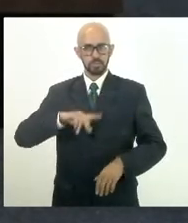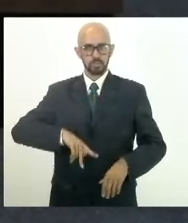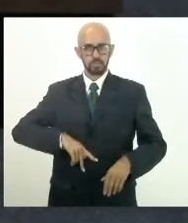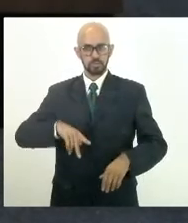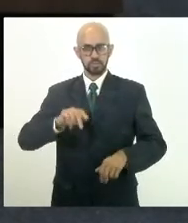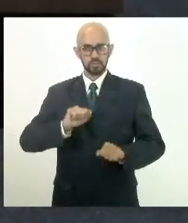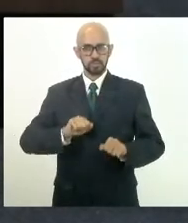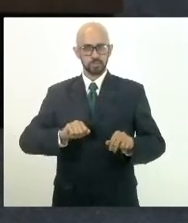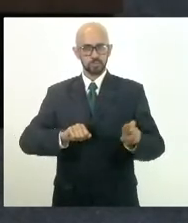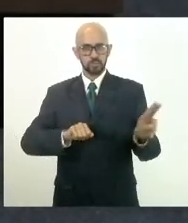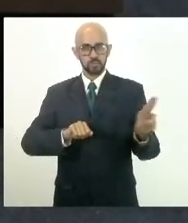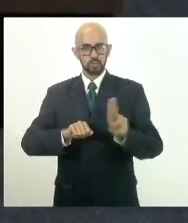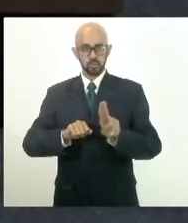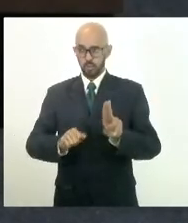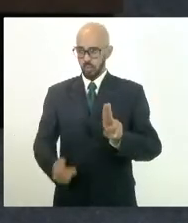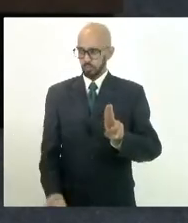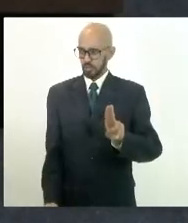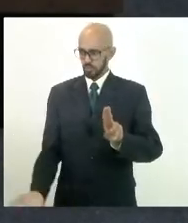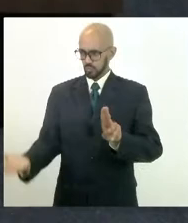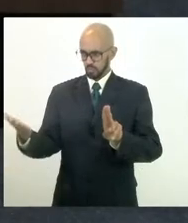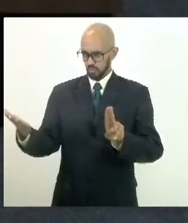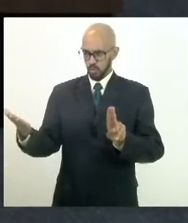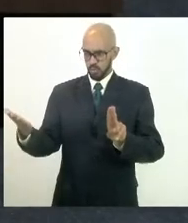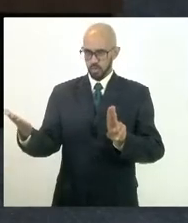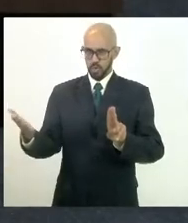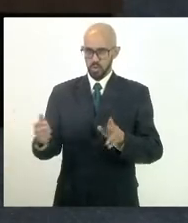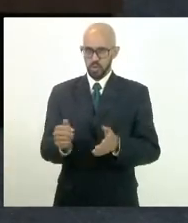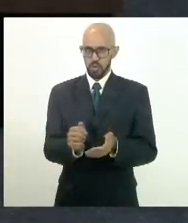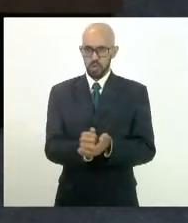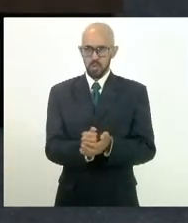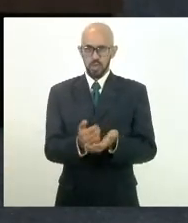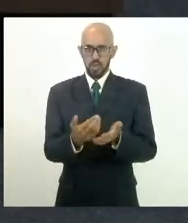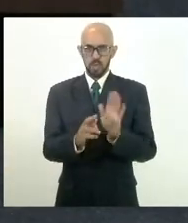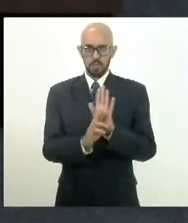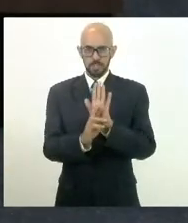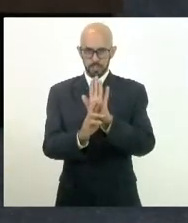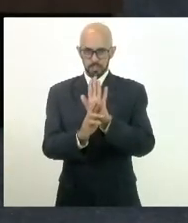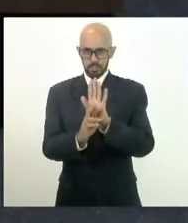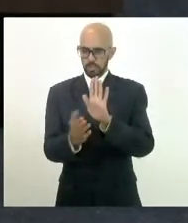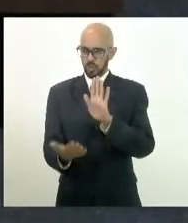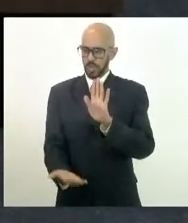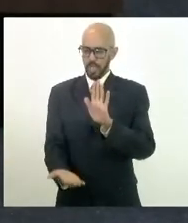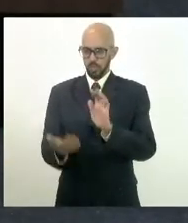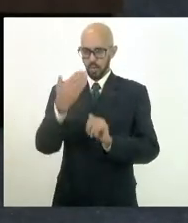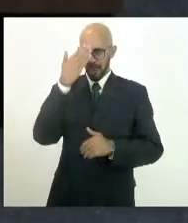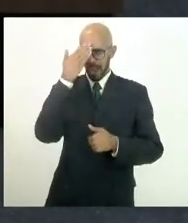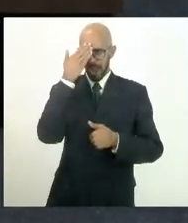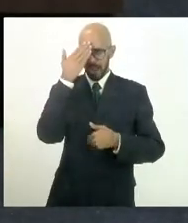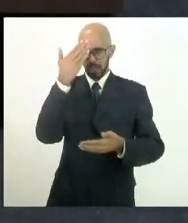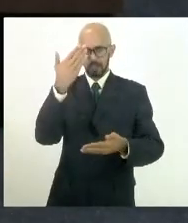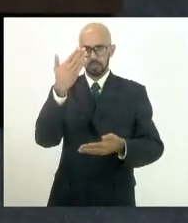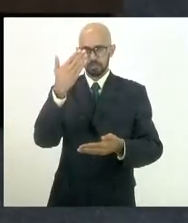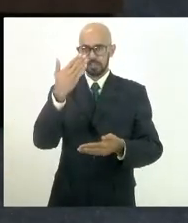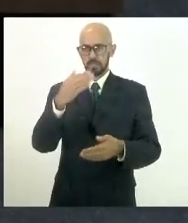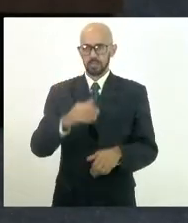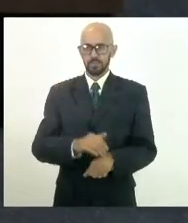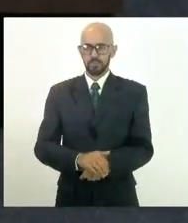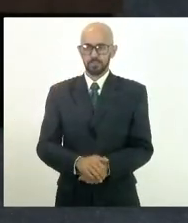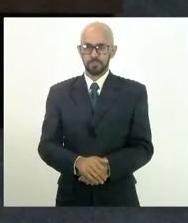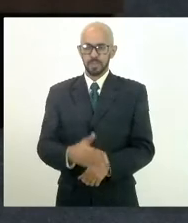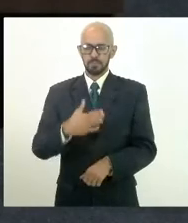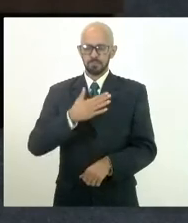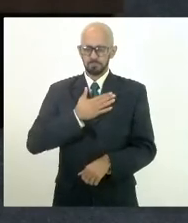em nome de Vossa Excelência, eu quero agradecer minha